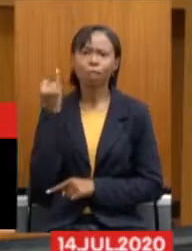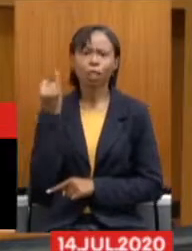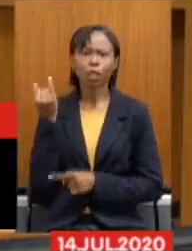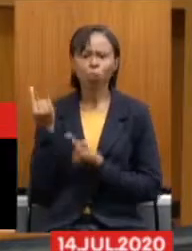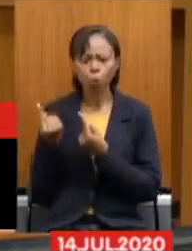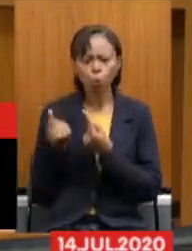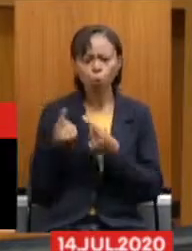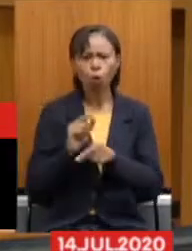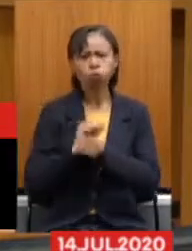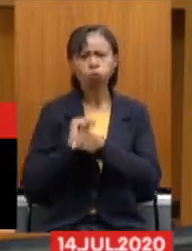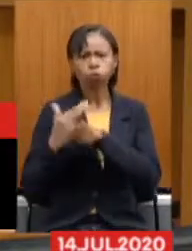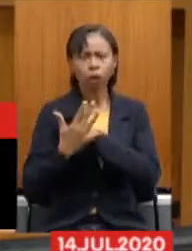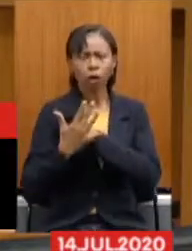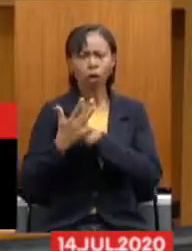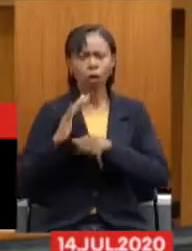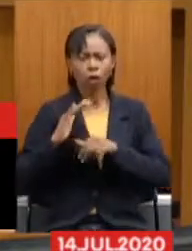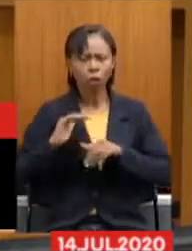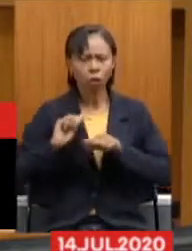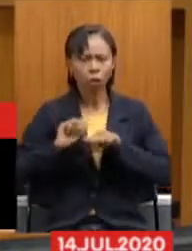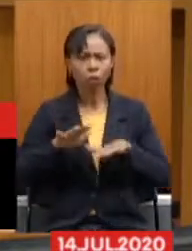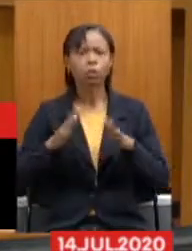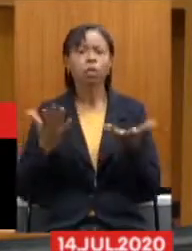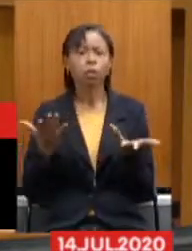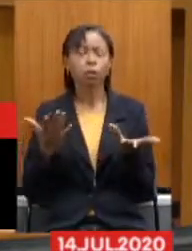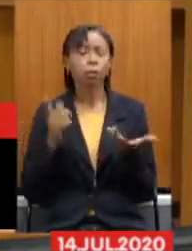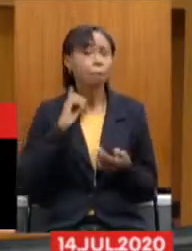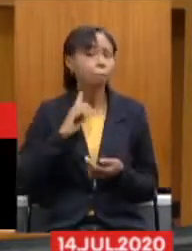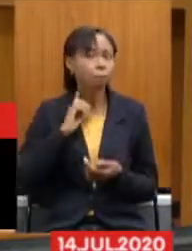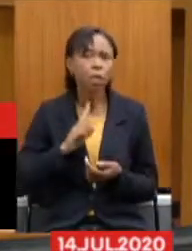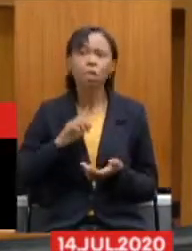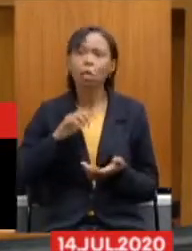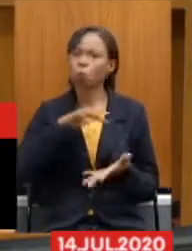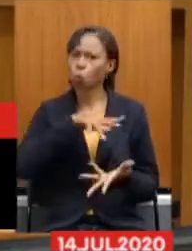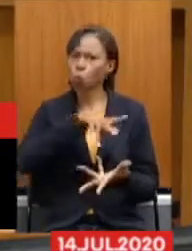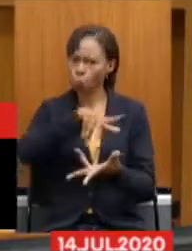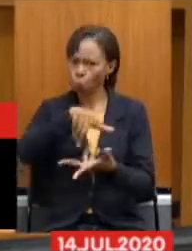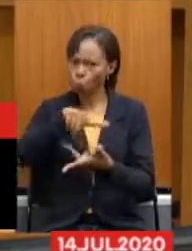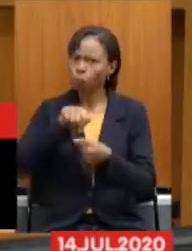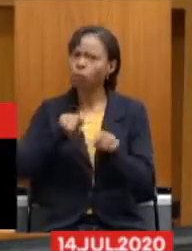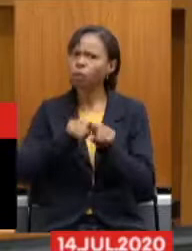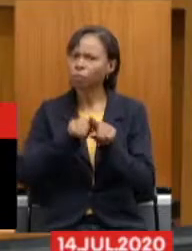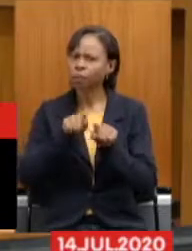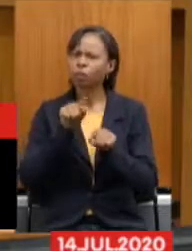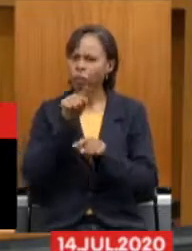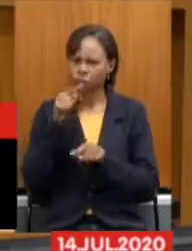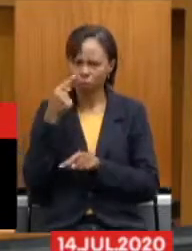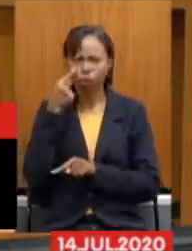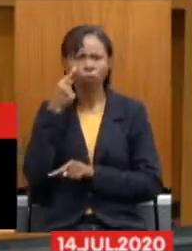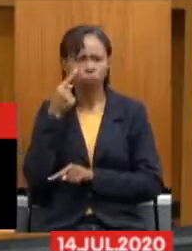Isso não só em Minas Gerais, mas a nível mundial. Naturalmente, todo mundo acompanhou essa importância.